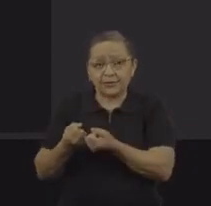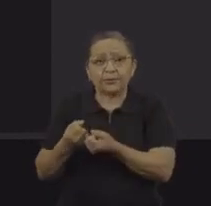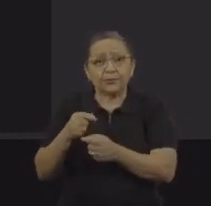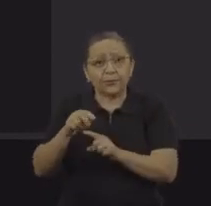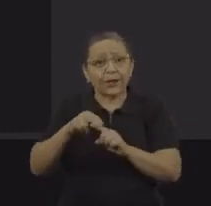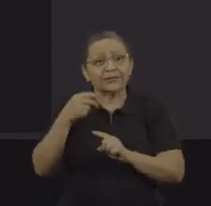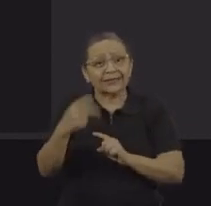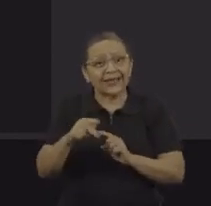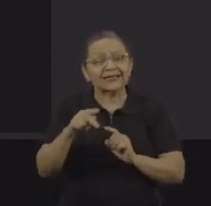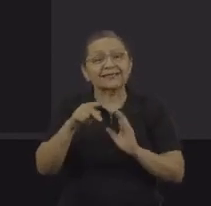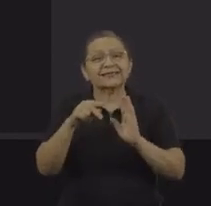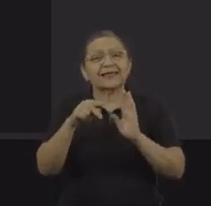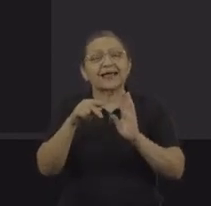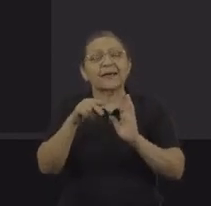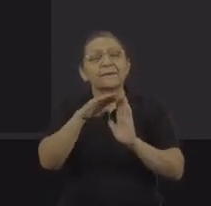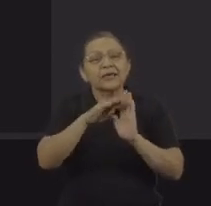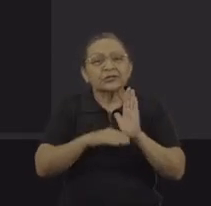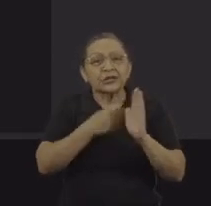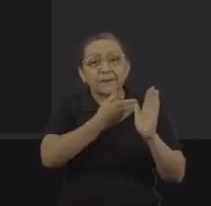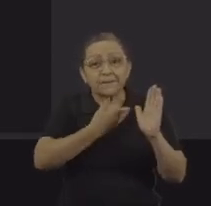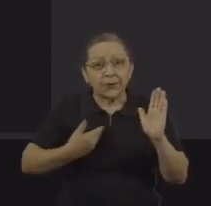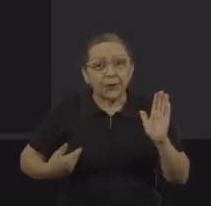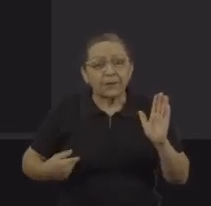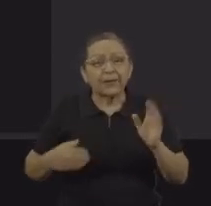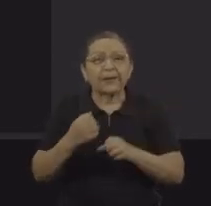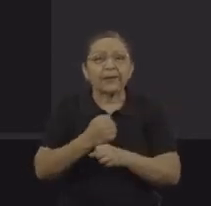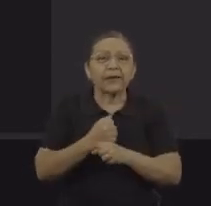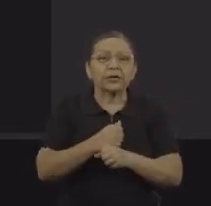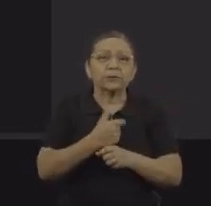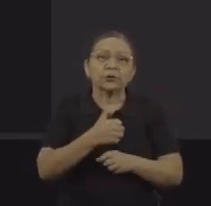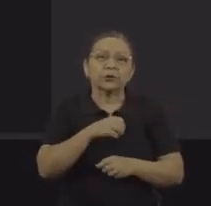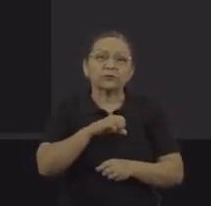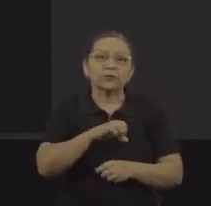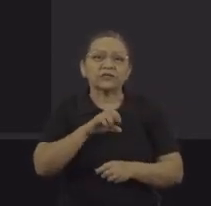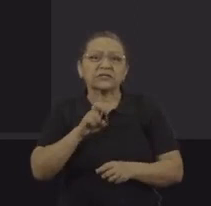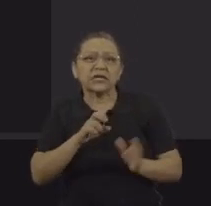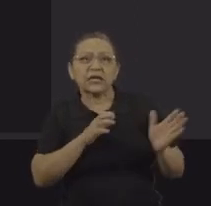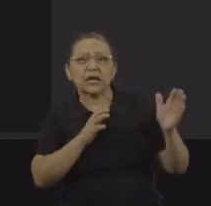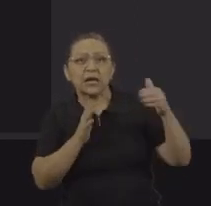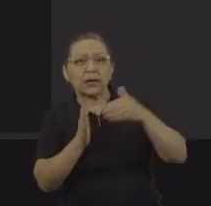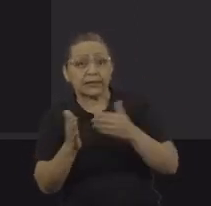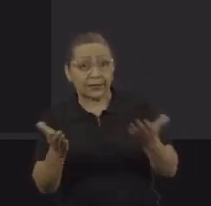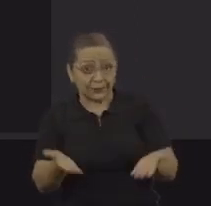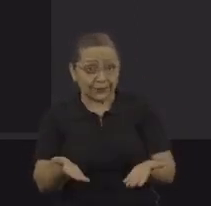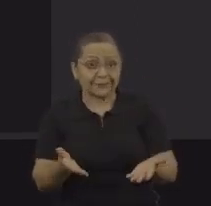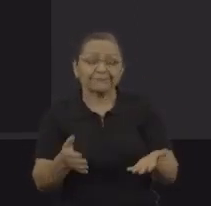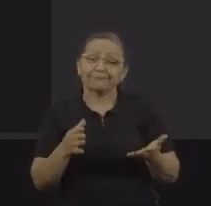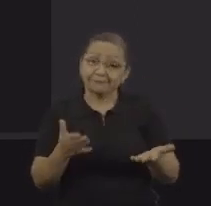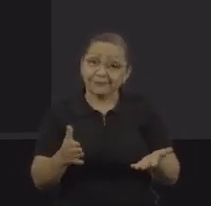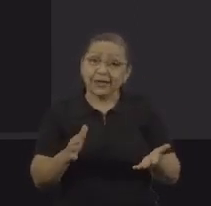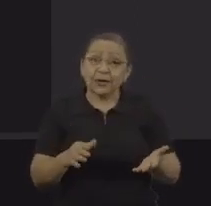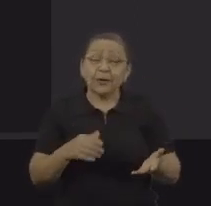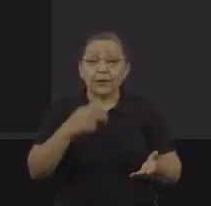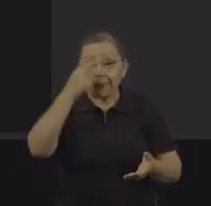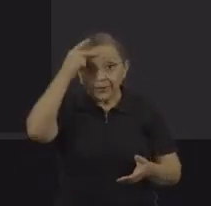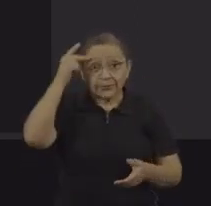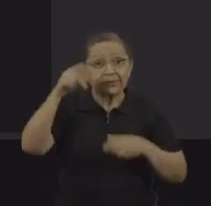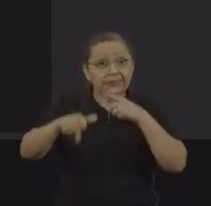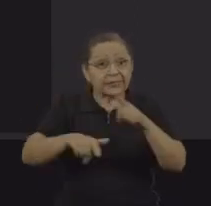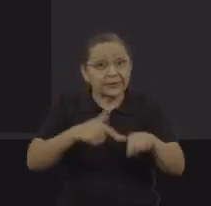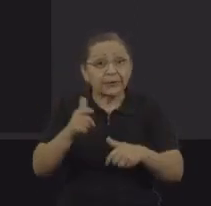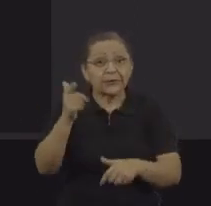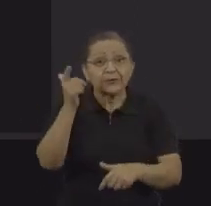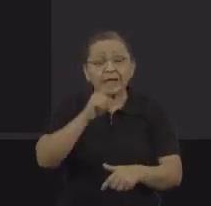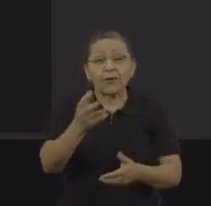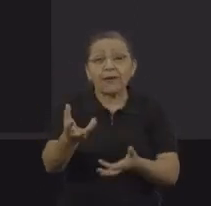política pública, entre 1995 até então, até 2020. Com isso, os trabalhadores chegaram a receber